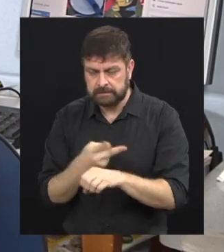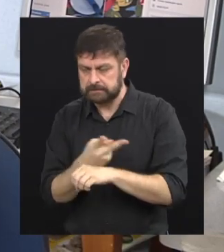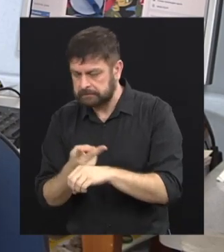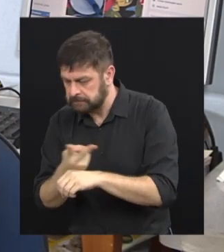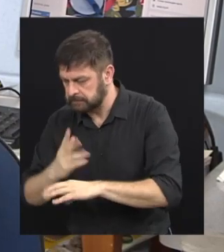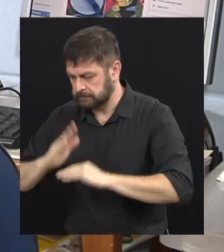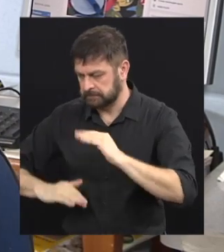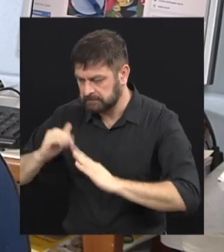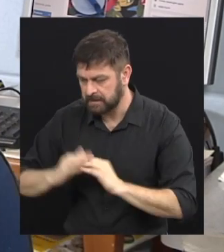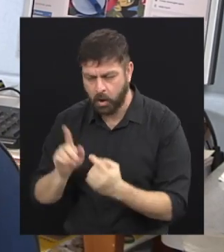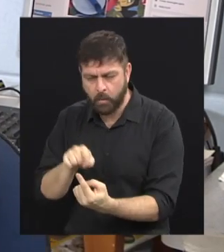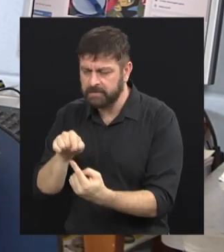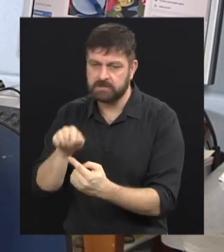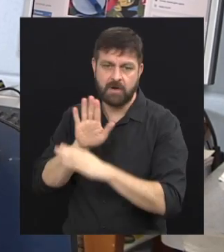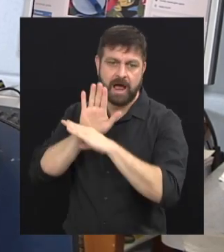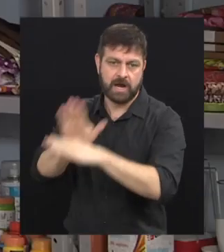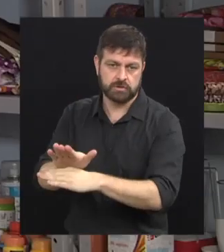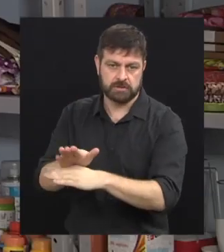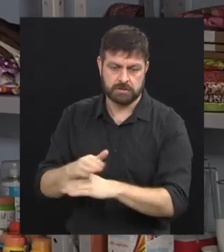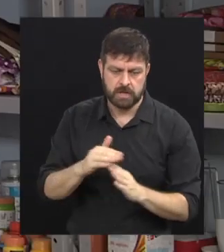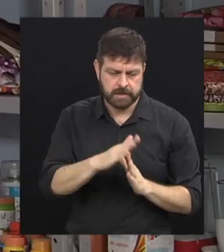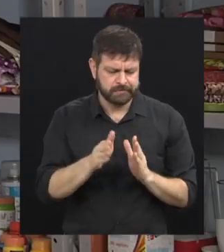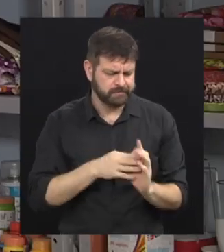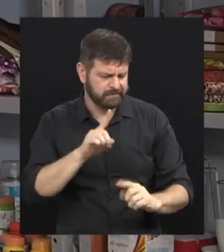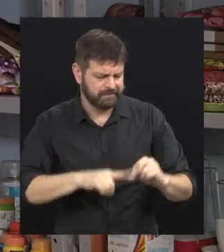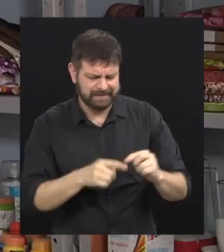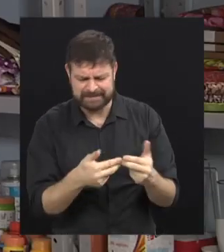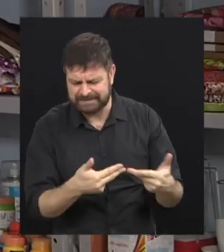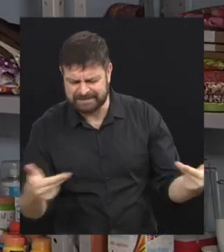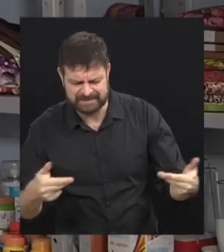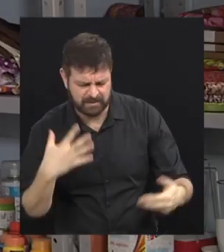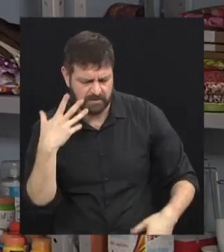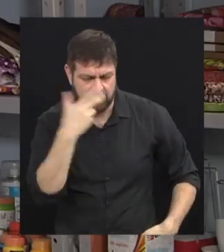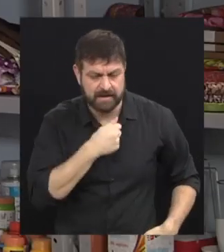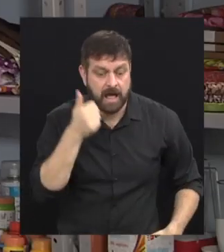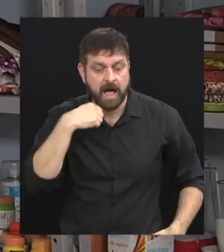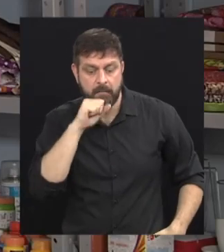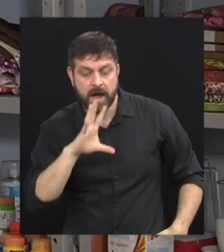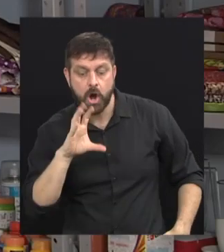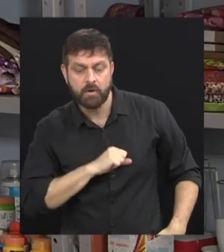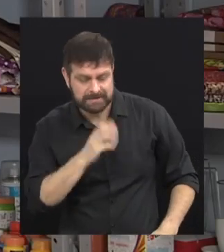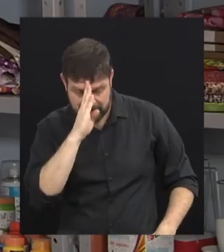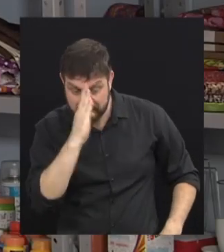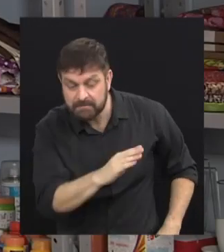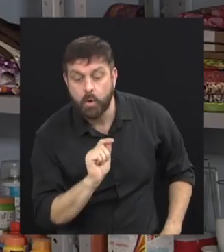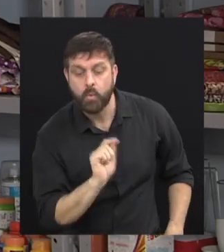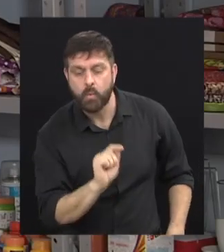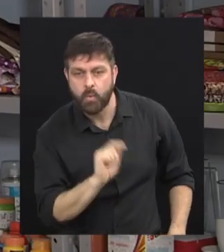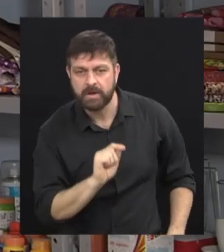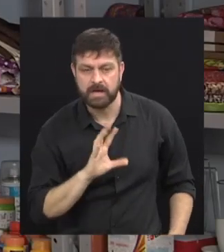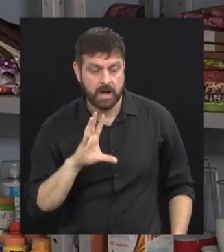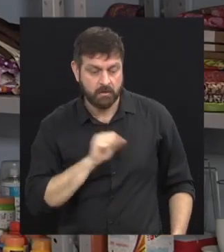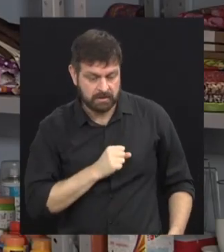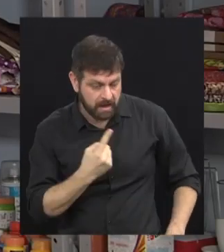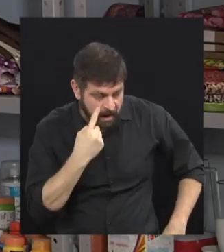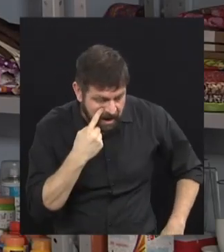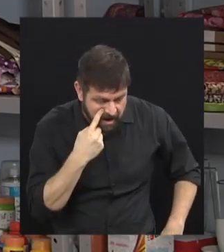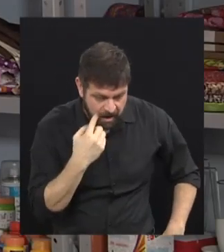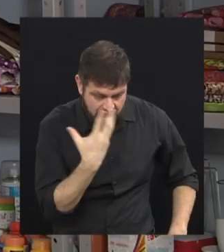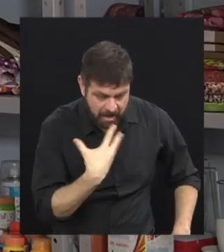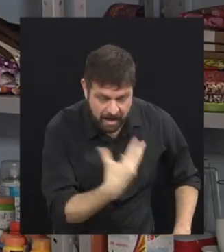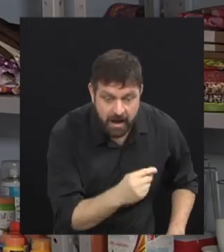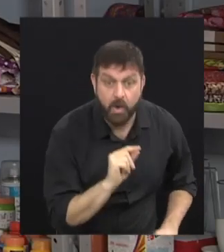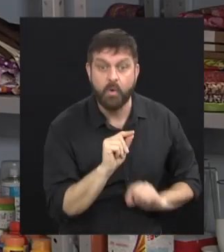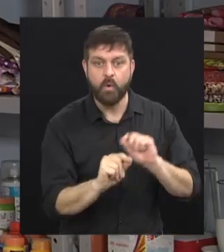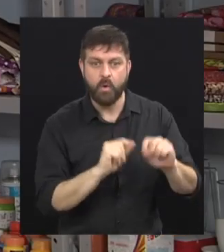fazer. Ajudar. E de todos esses produtos lindos que a gente tá vendo aqui. As mães têm preferência por alguma coisa? Quando elas batem o olho, tem busca